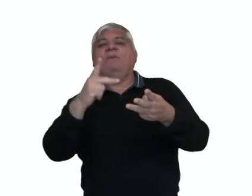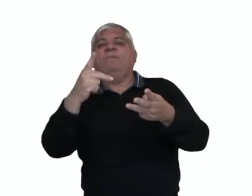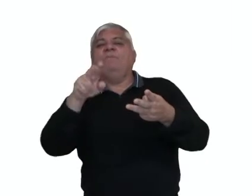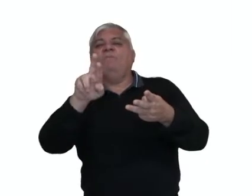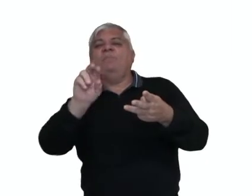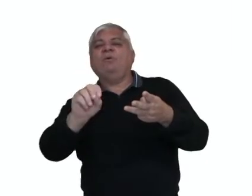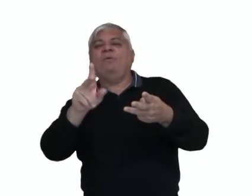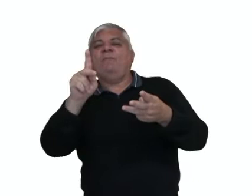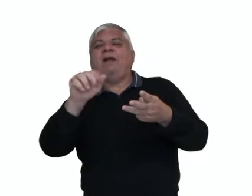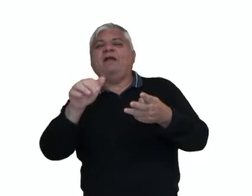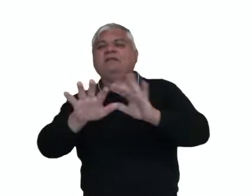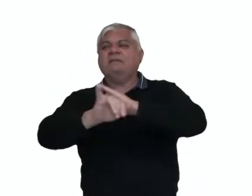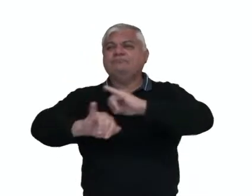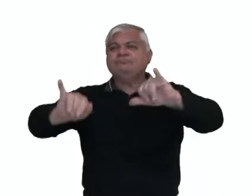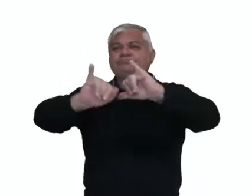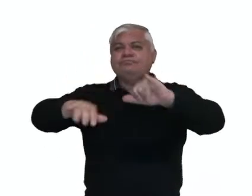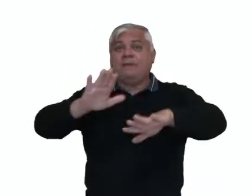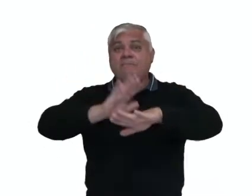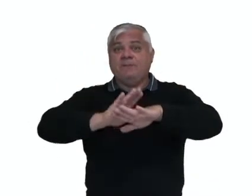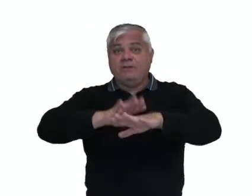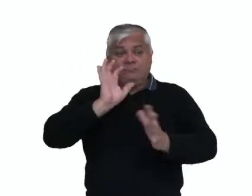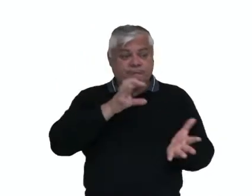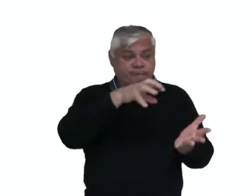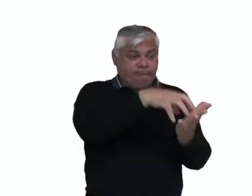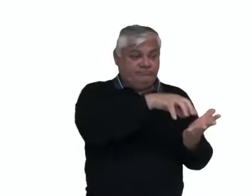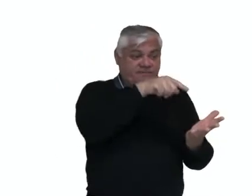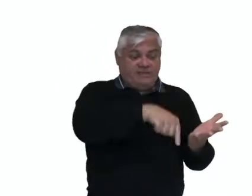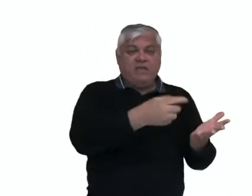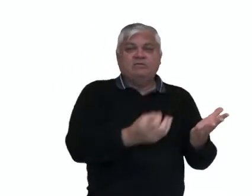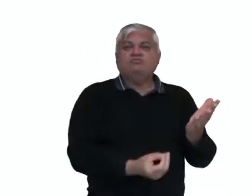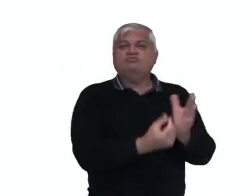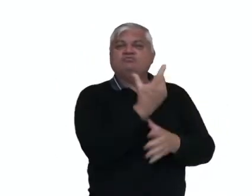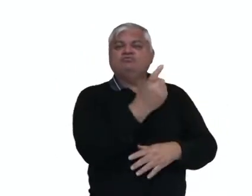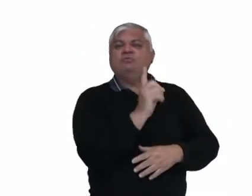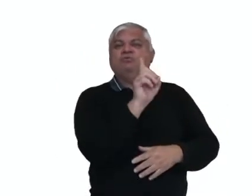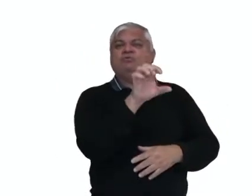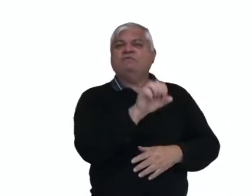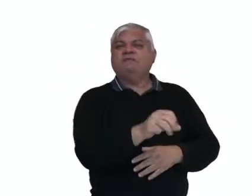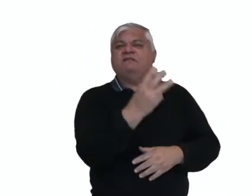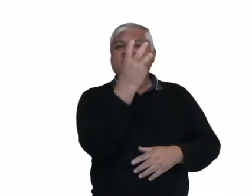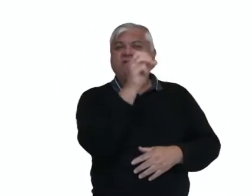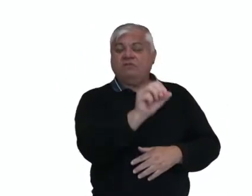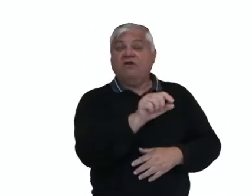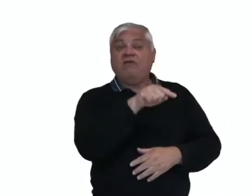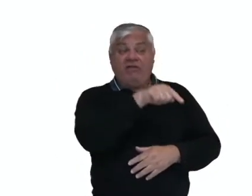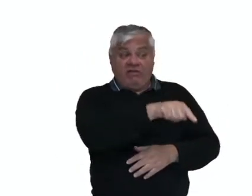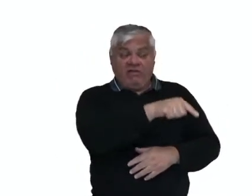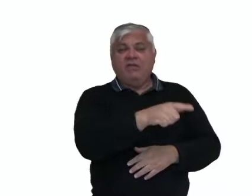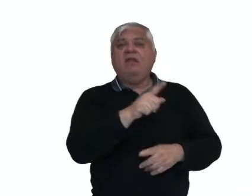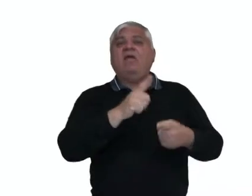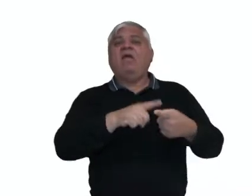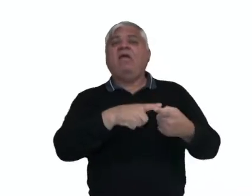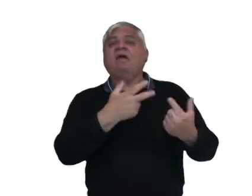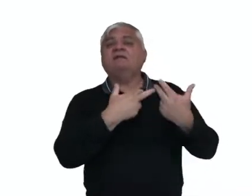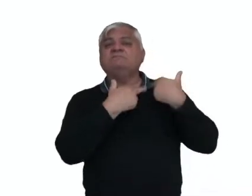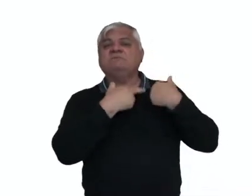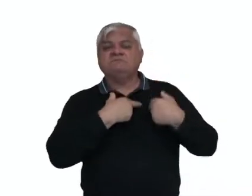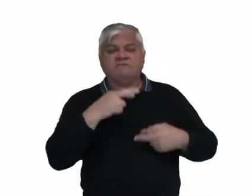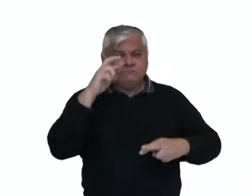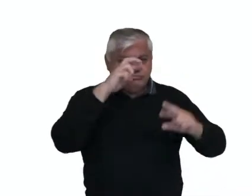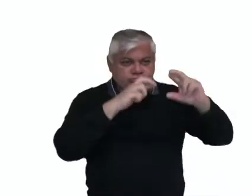Propaganda. Ele vai ser criado em 1939 e a gente vai ver que ele também vai ser responsável por